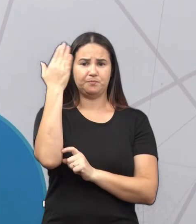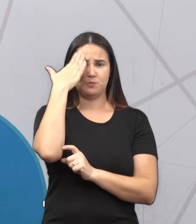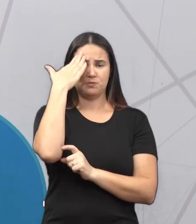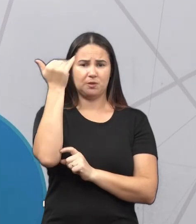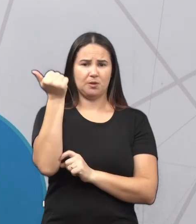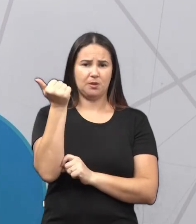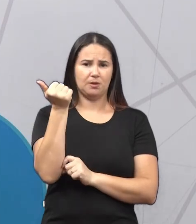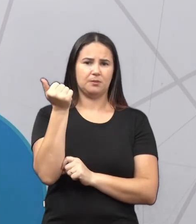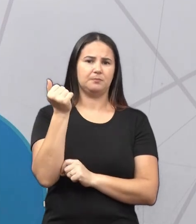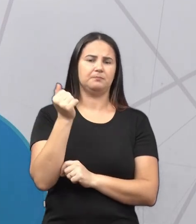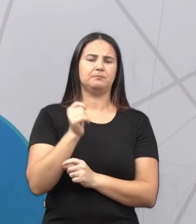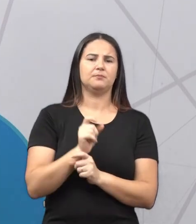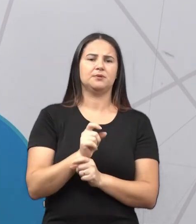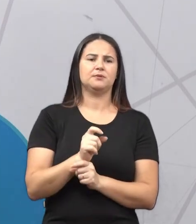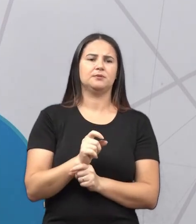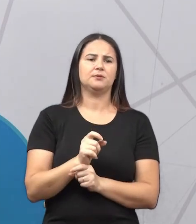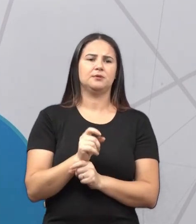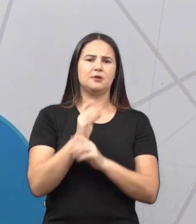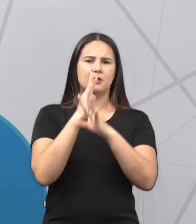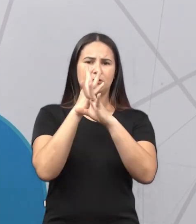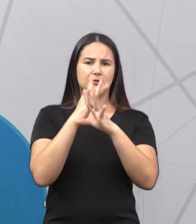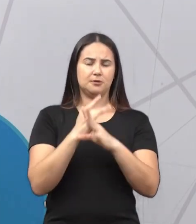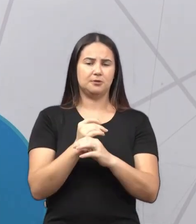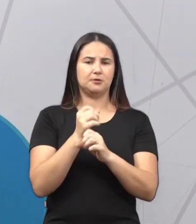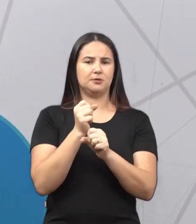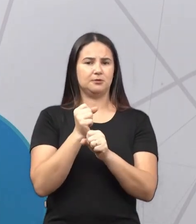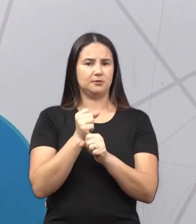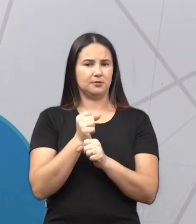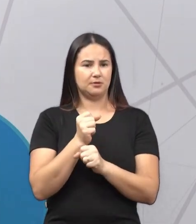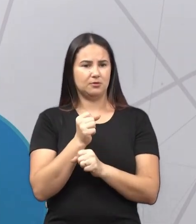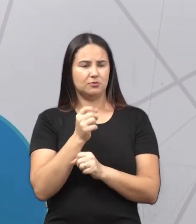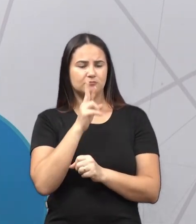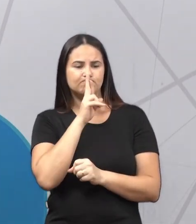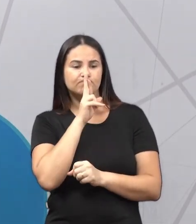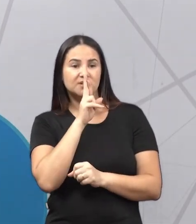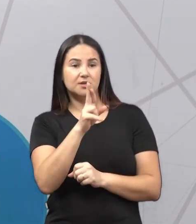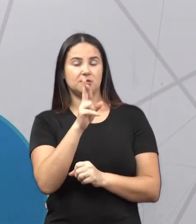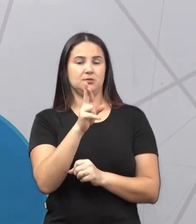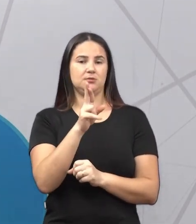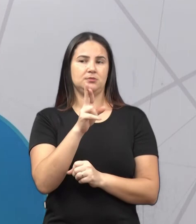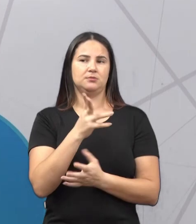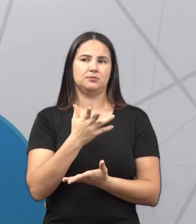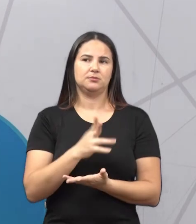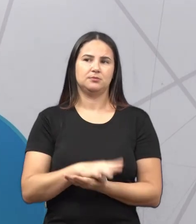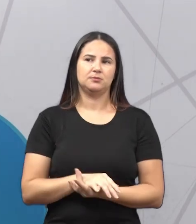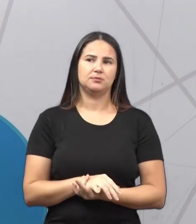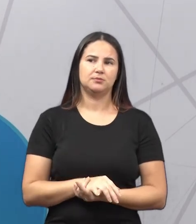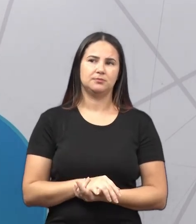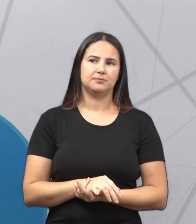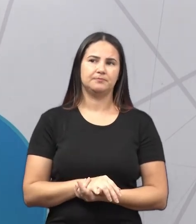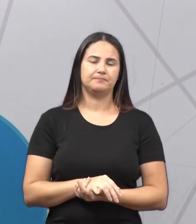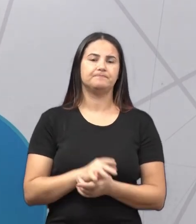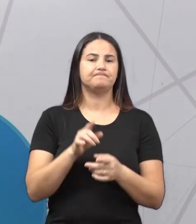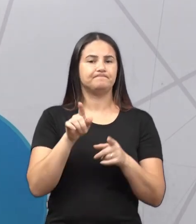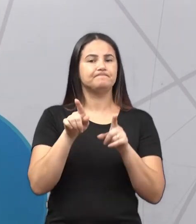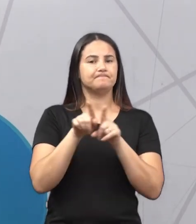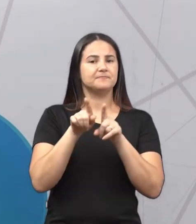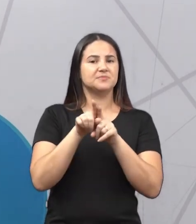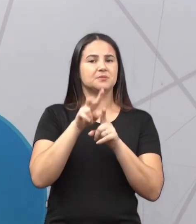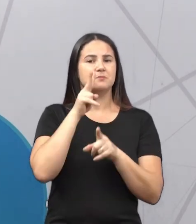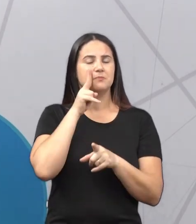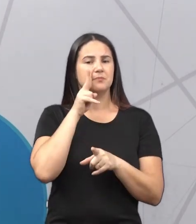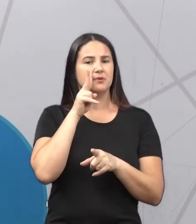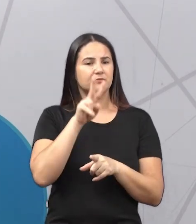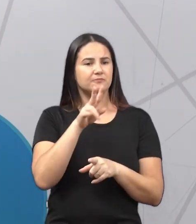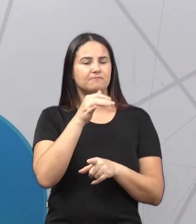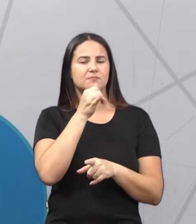questão da expressão algébrica quando você for resolver os exemplos de álgebra, tá? E também vimos dois exemplos de como a gente